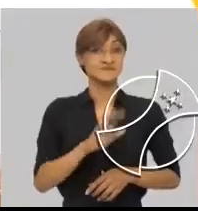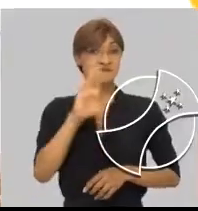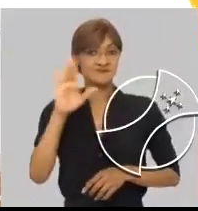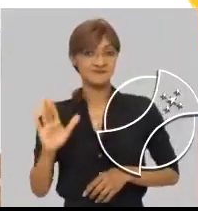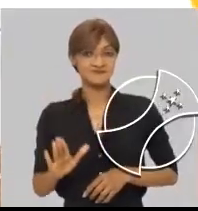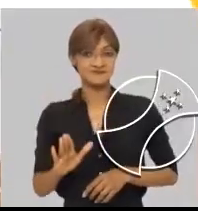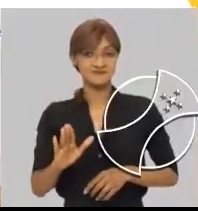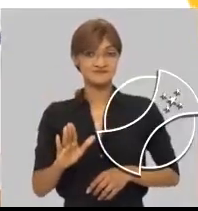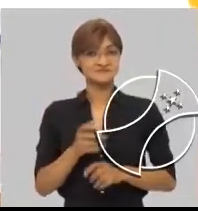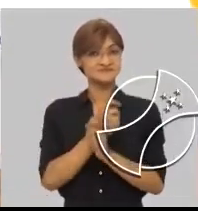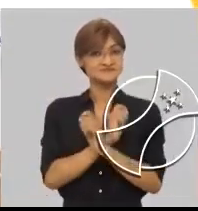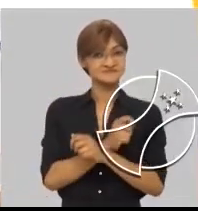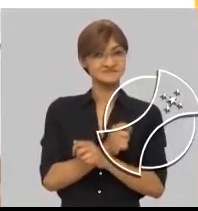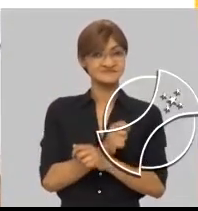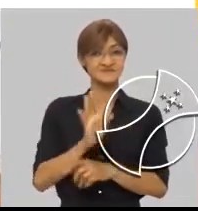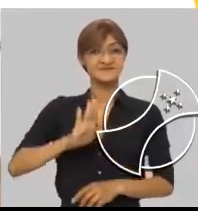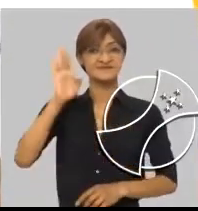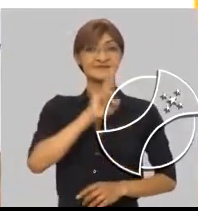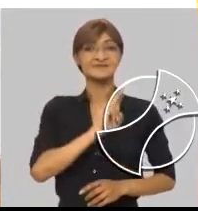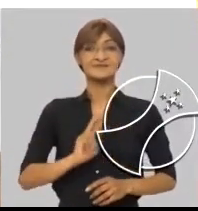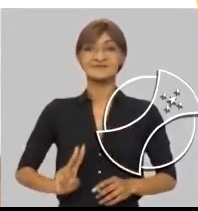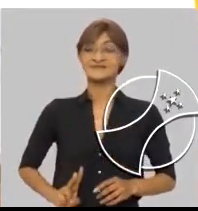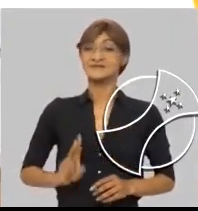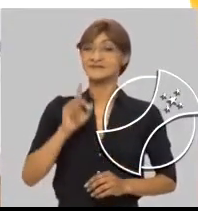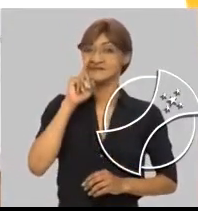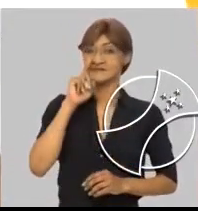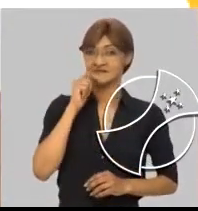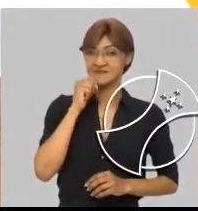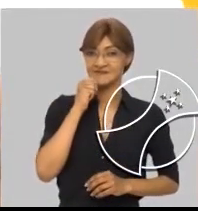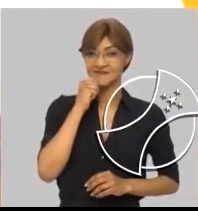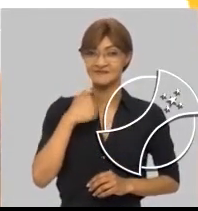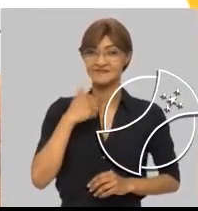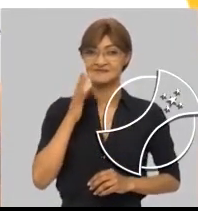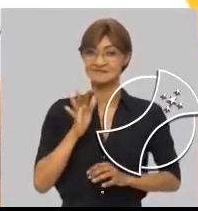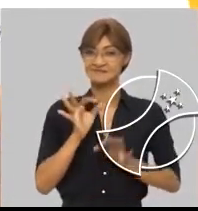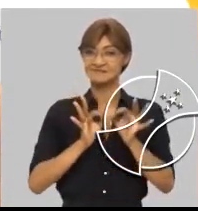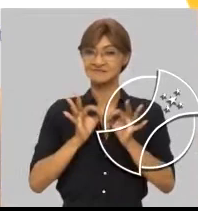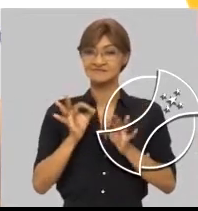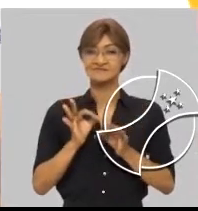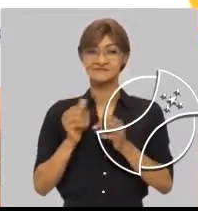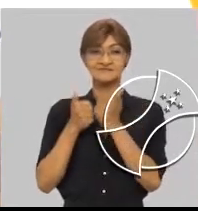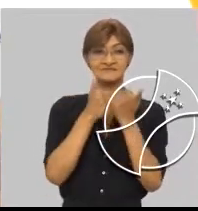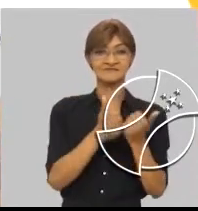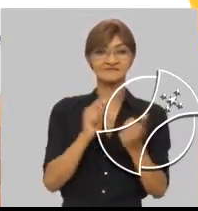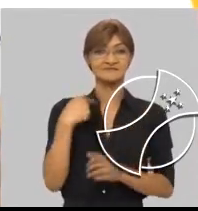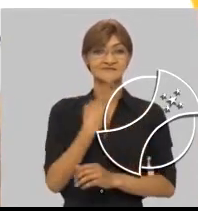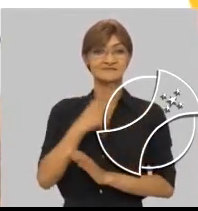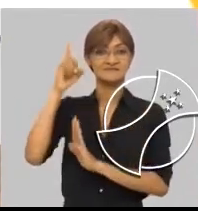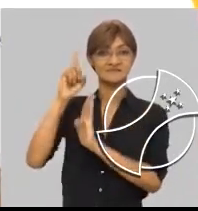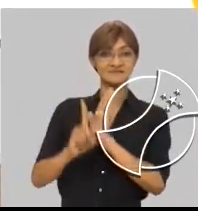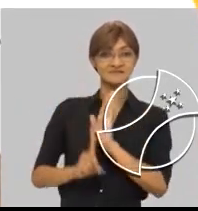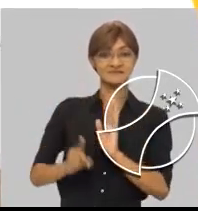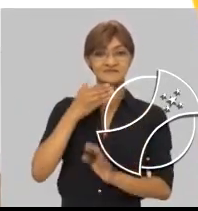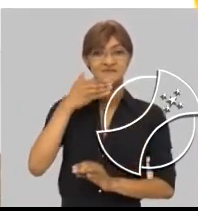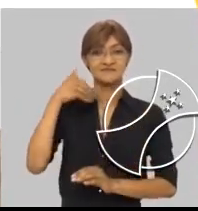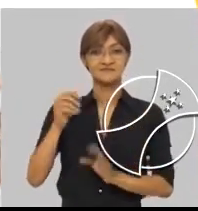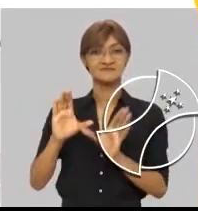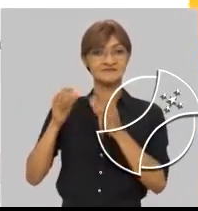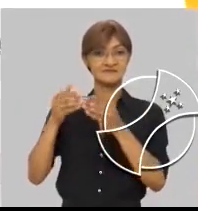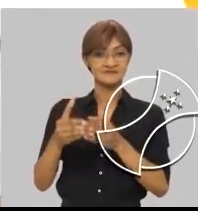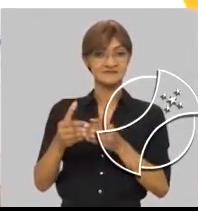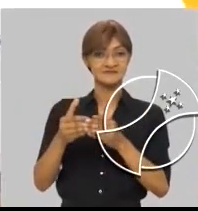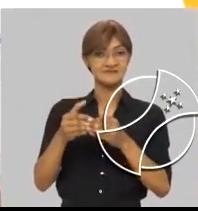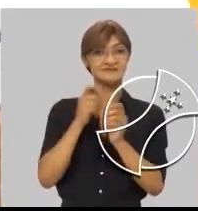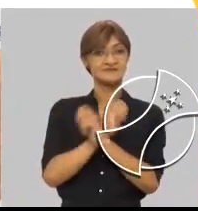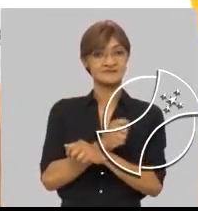Olá, sou músico e candidato a vereador de Aracaju. Estou preparado para defender os nossos direitos e a melhoria pela